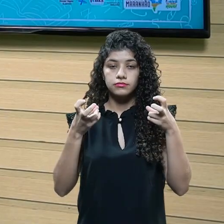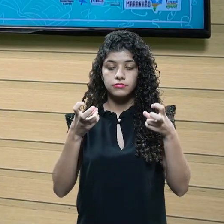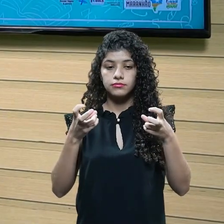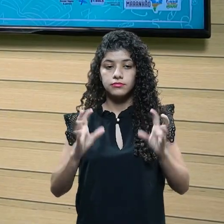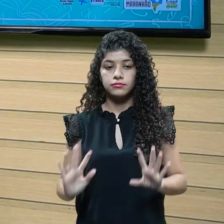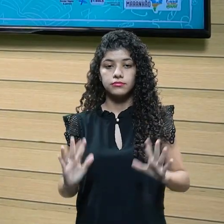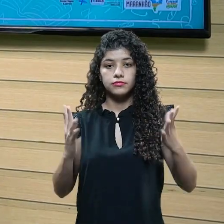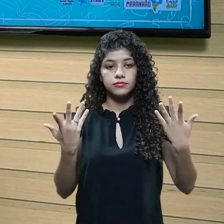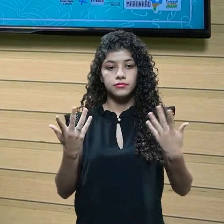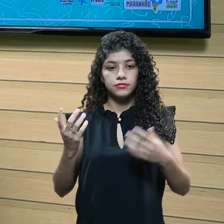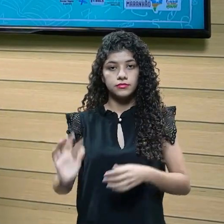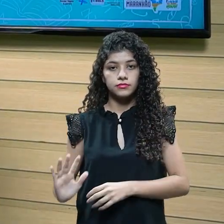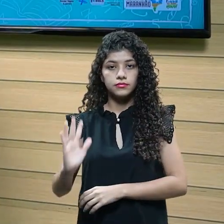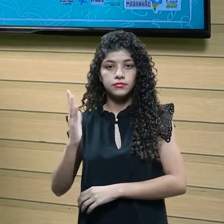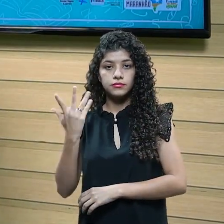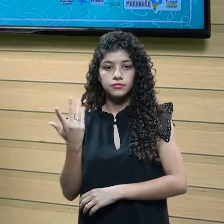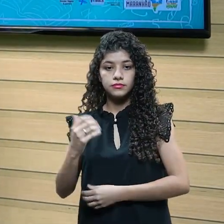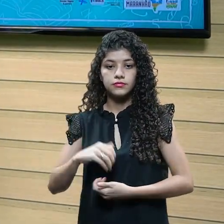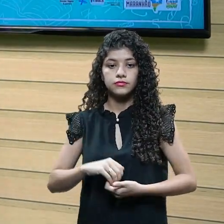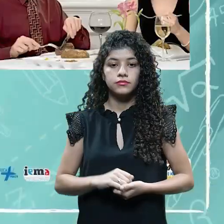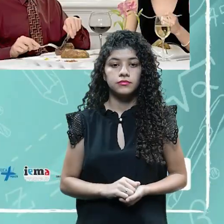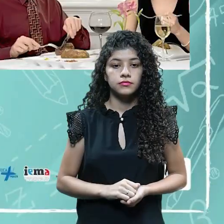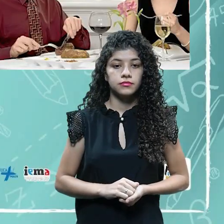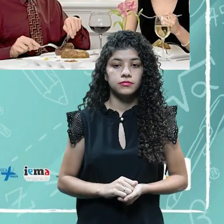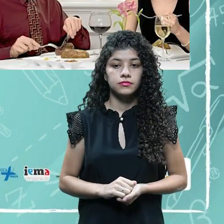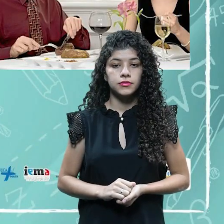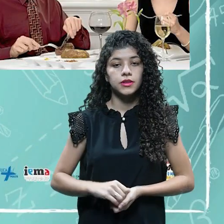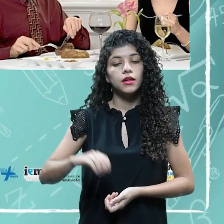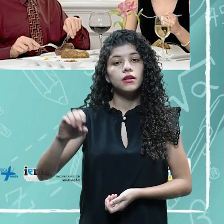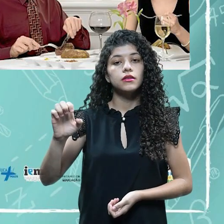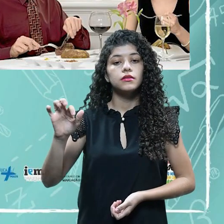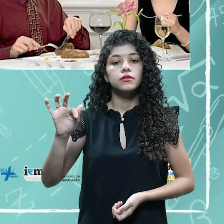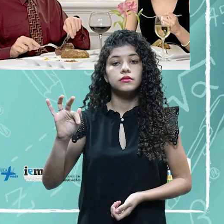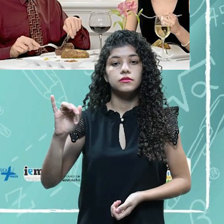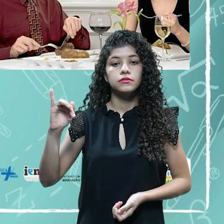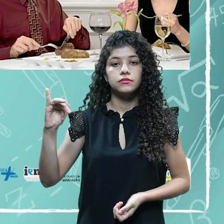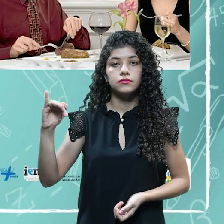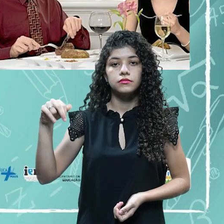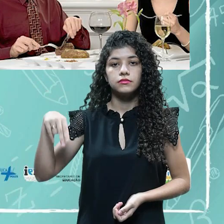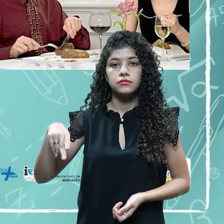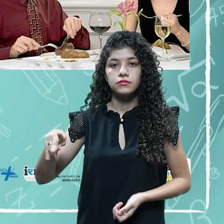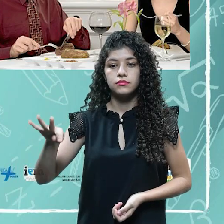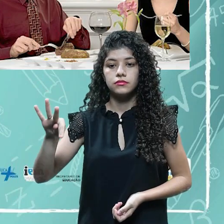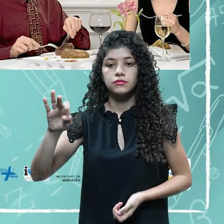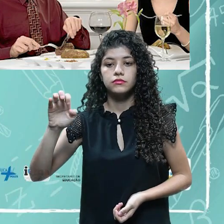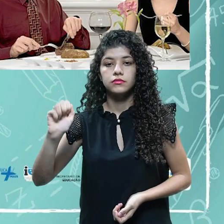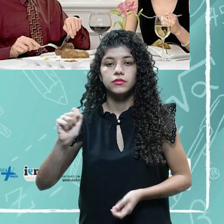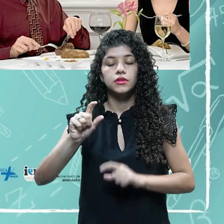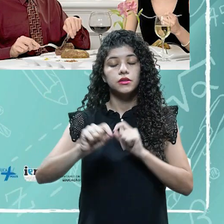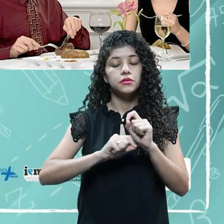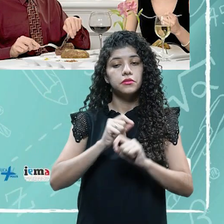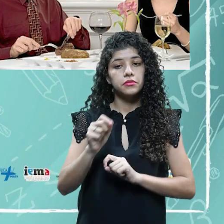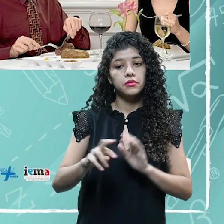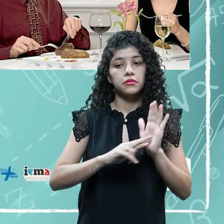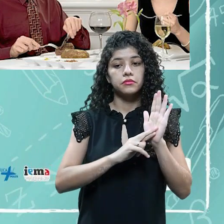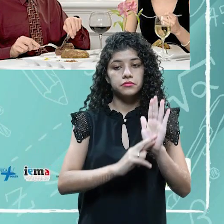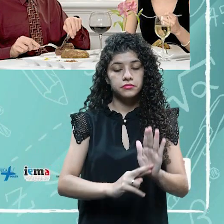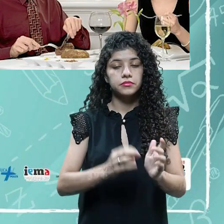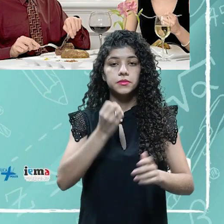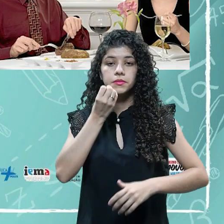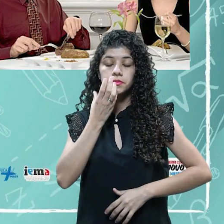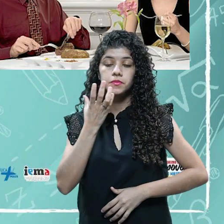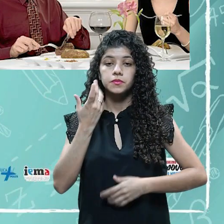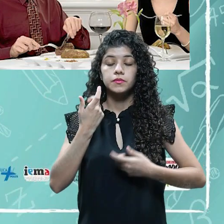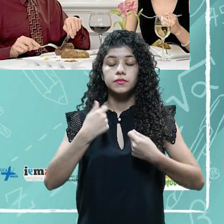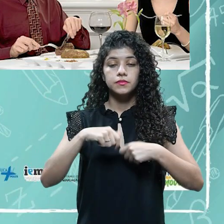Já a etiqueta, o conceito de etiqueta são regras e boas maneiras que